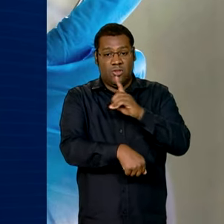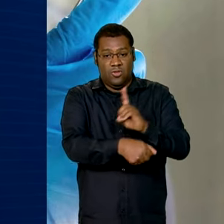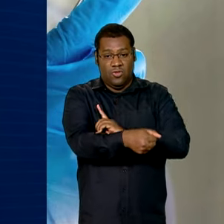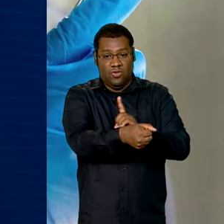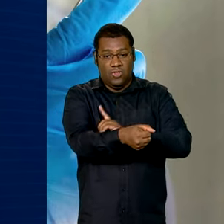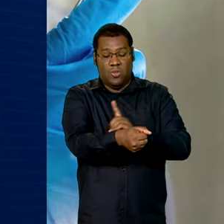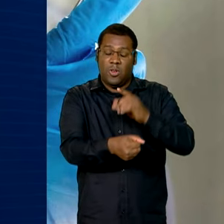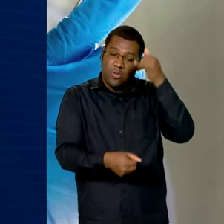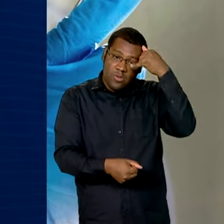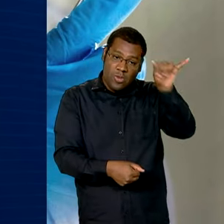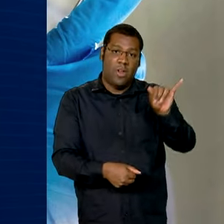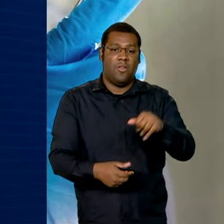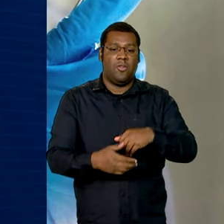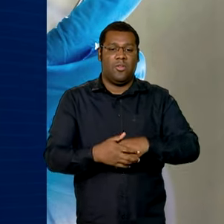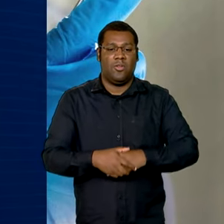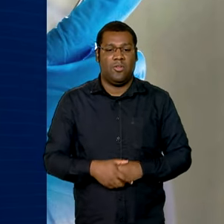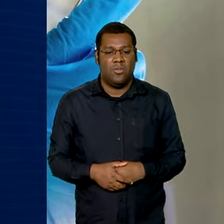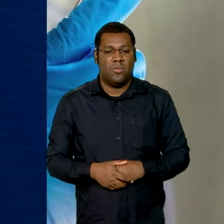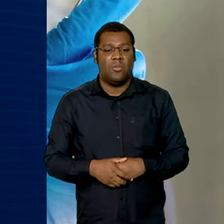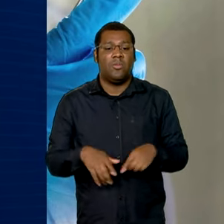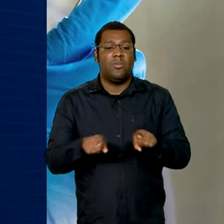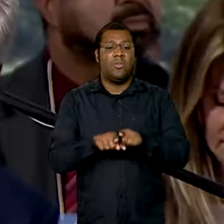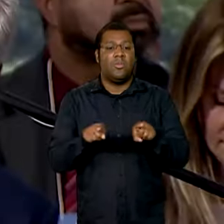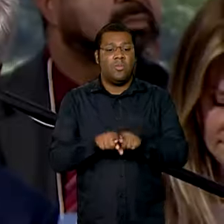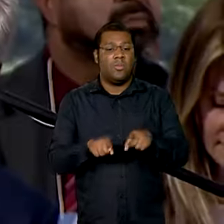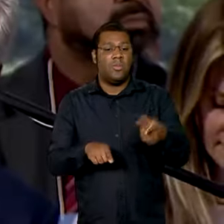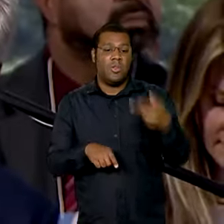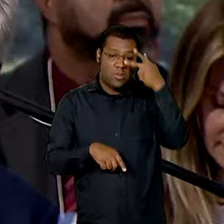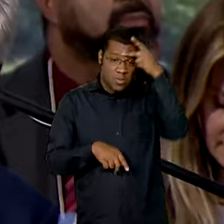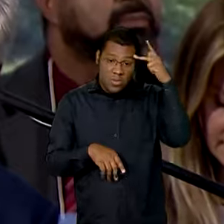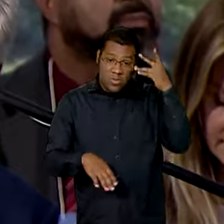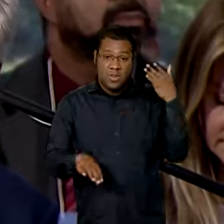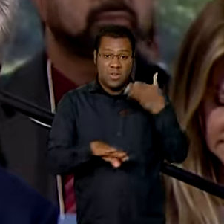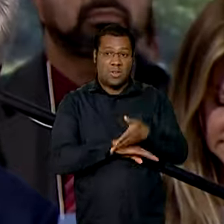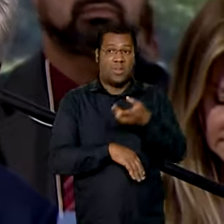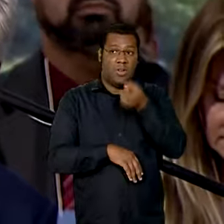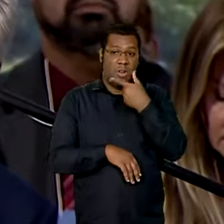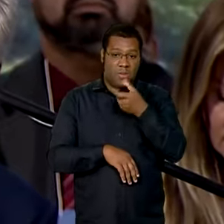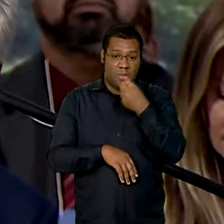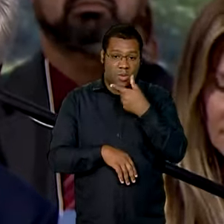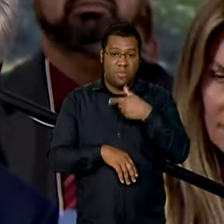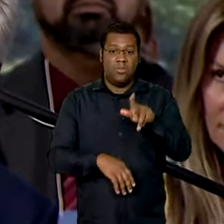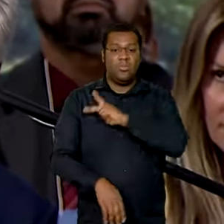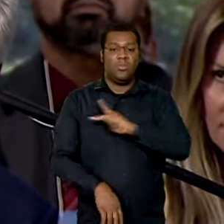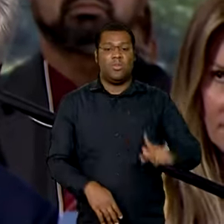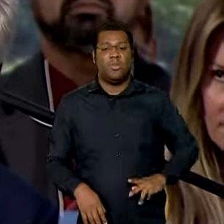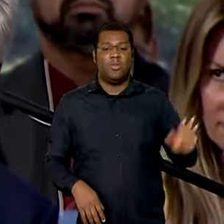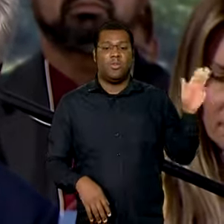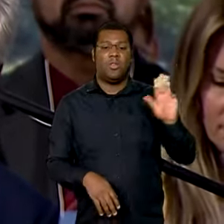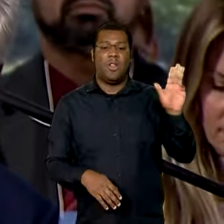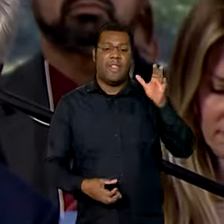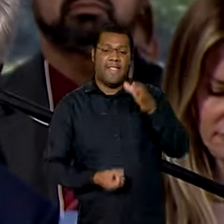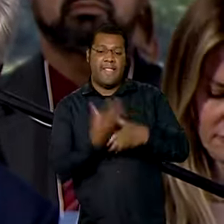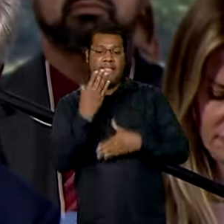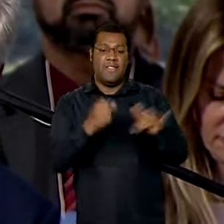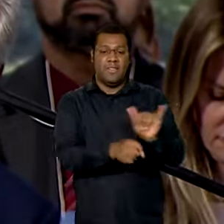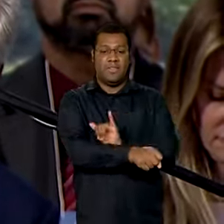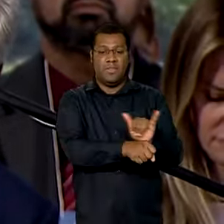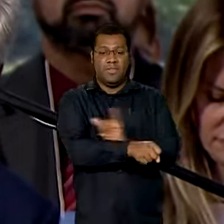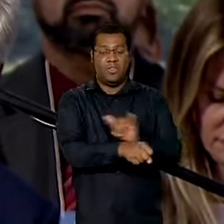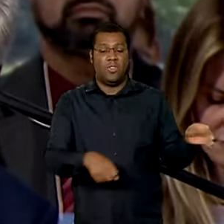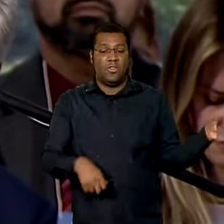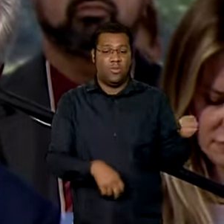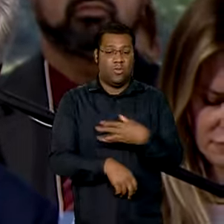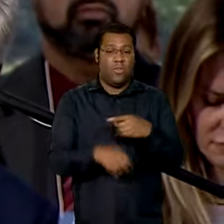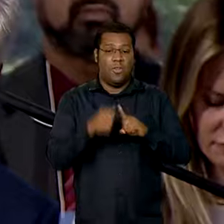dispositivos médicos e biomateriais. Com a nova estratégia que o presidente Lula lançou em setembro do